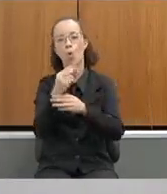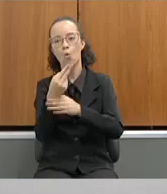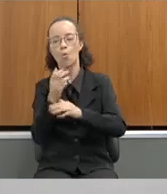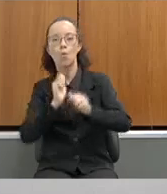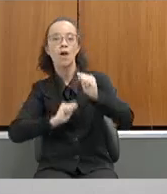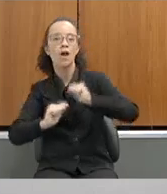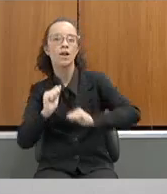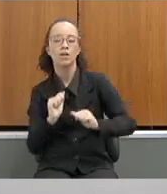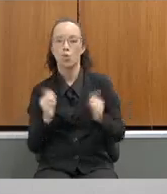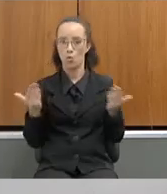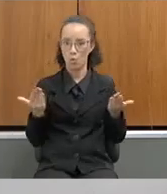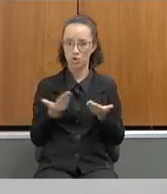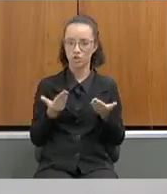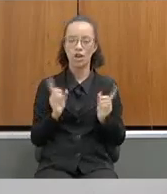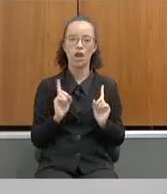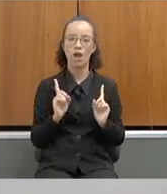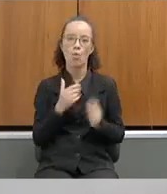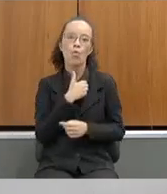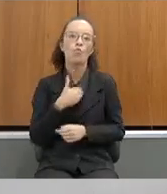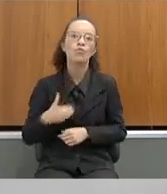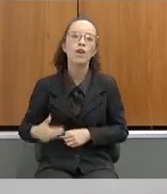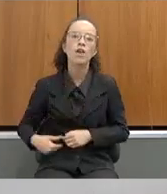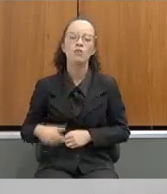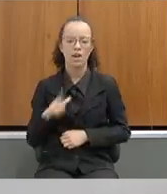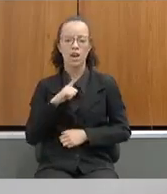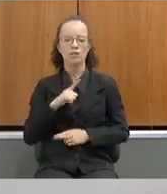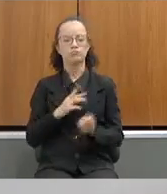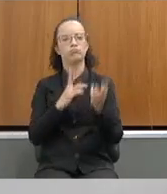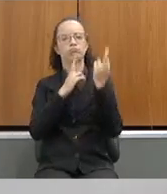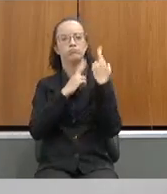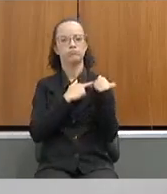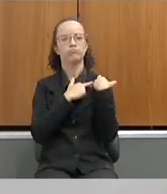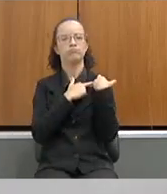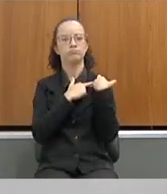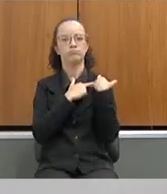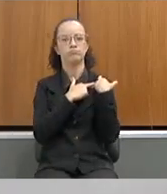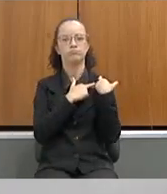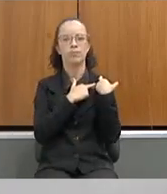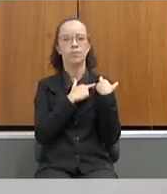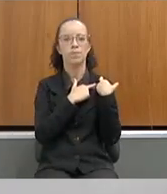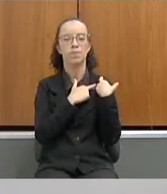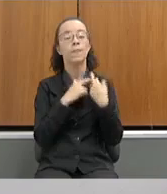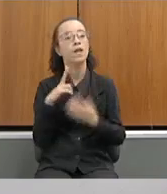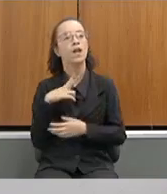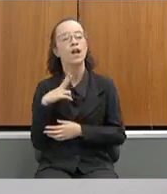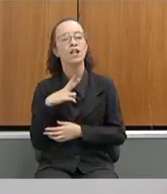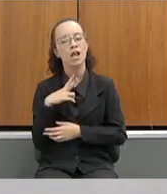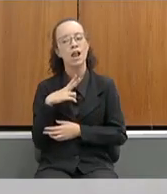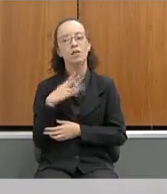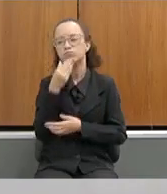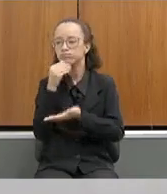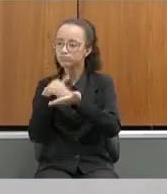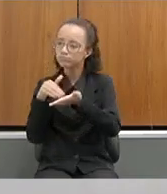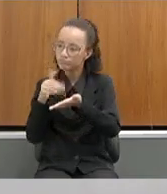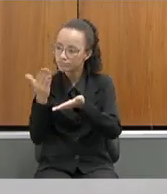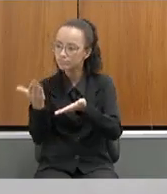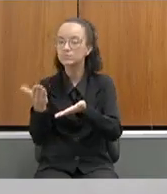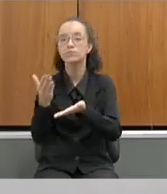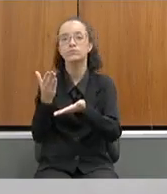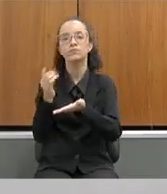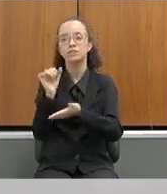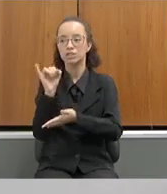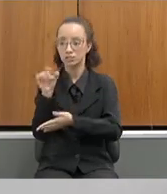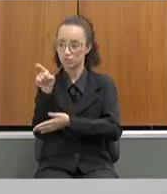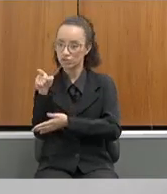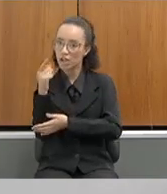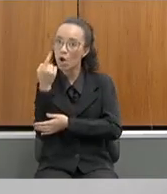hoje não. O próprio governo tem essa responsabilidade, particularmente, secretário, se Vossa Excelência percorrer,